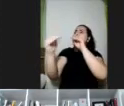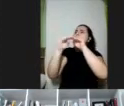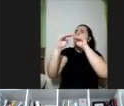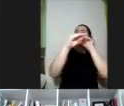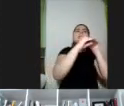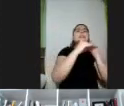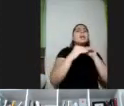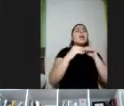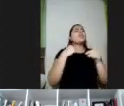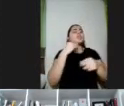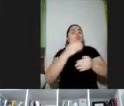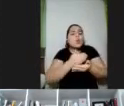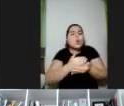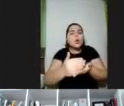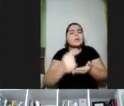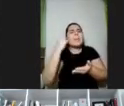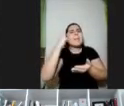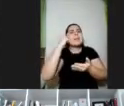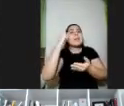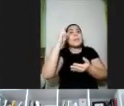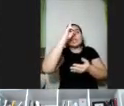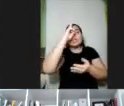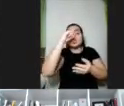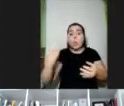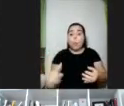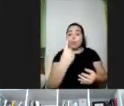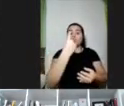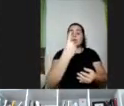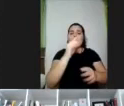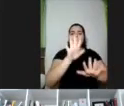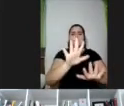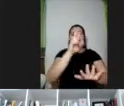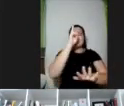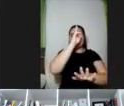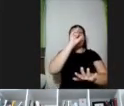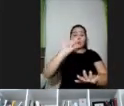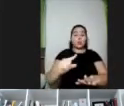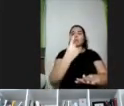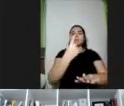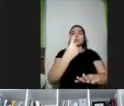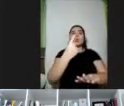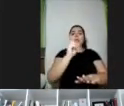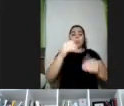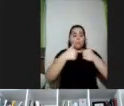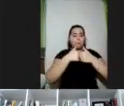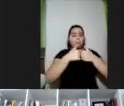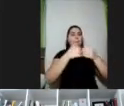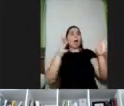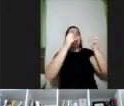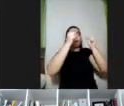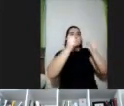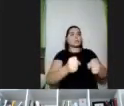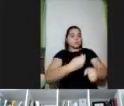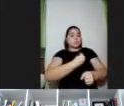a trabalhar nessa perspectiva da história única. E a história única, ela não abre para a gente as possibilidades de entender a vida na sua